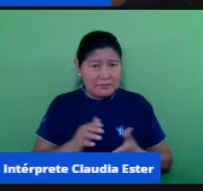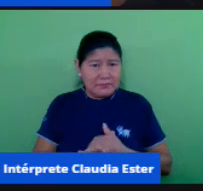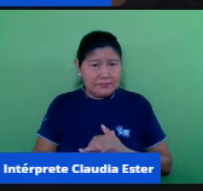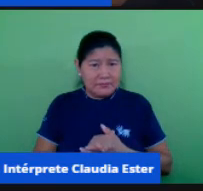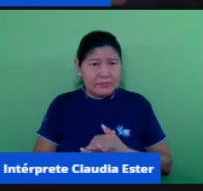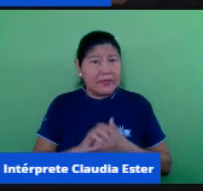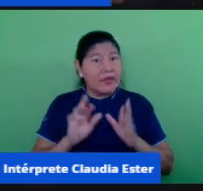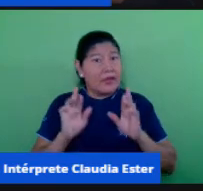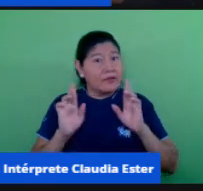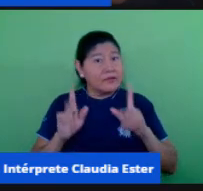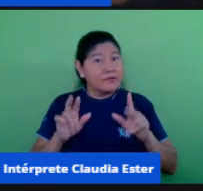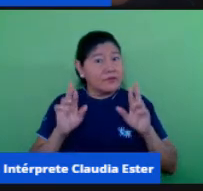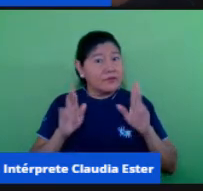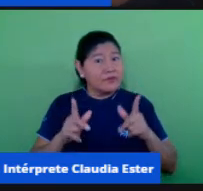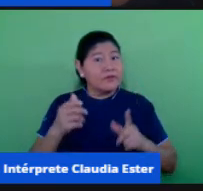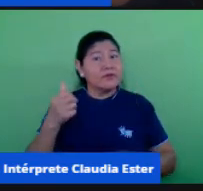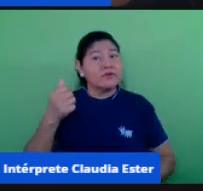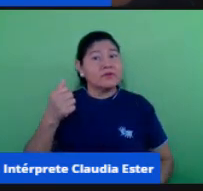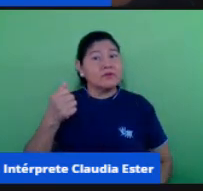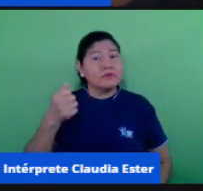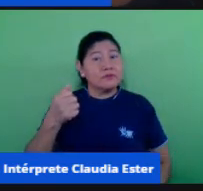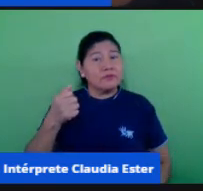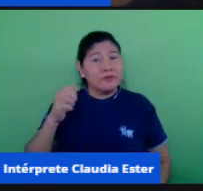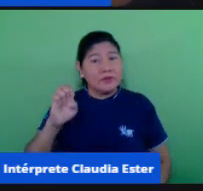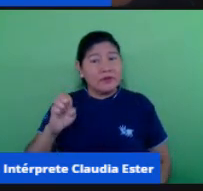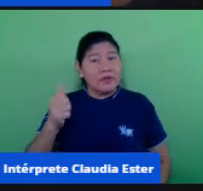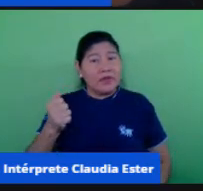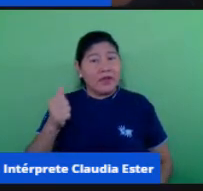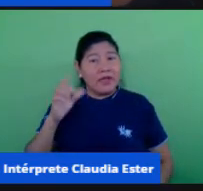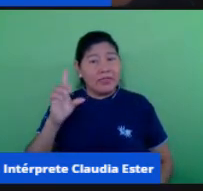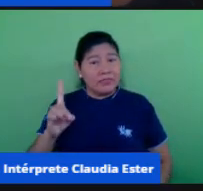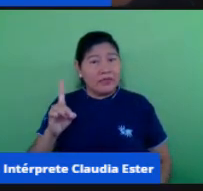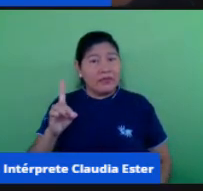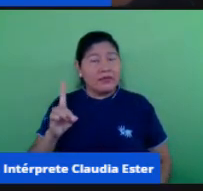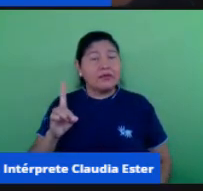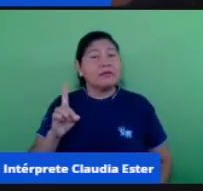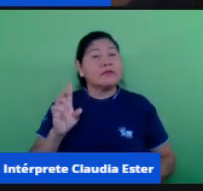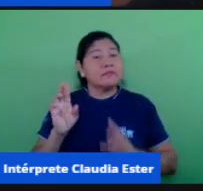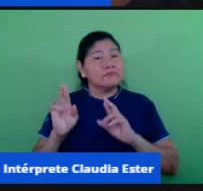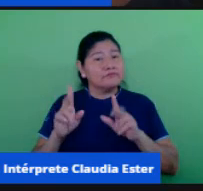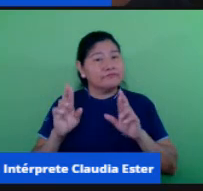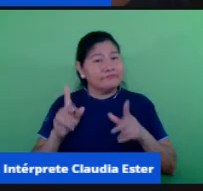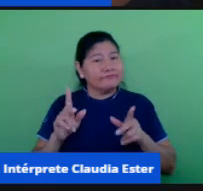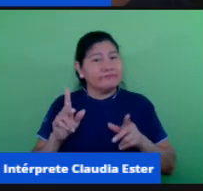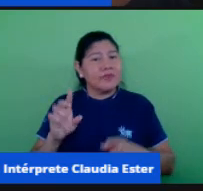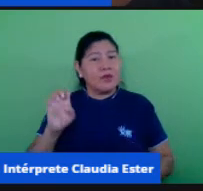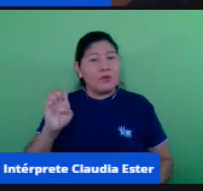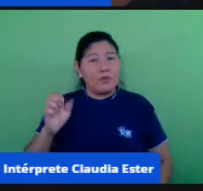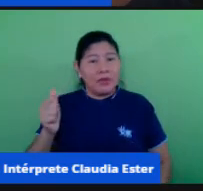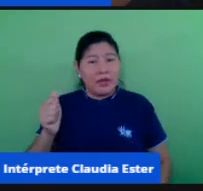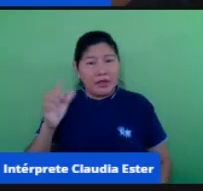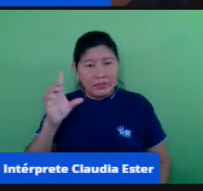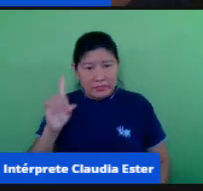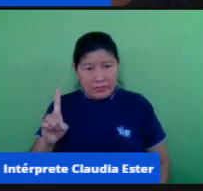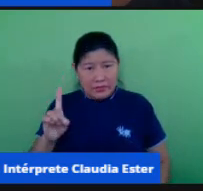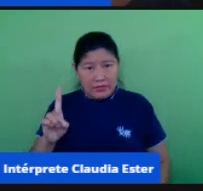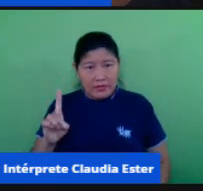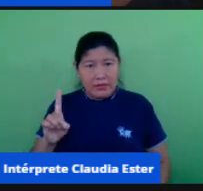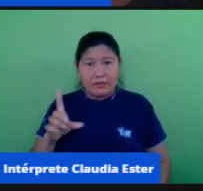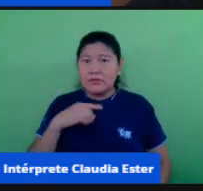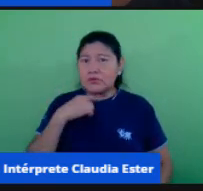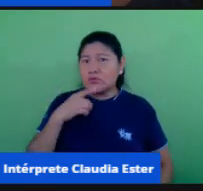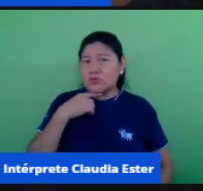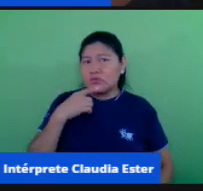diferente do ensino de educação à distância em que as dúvidas em que o aluno tem não é